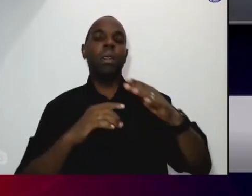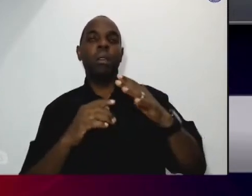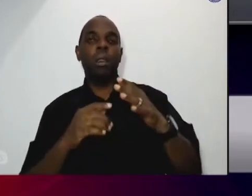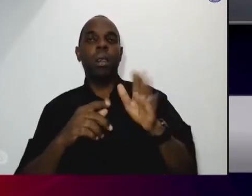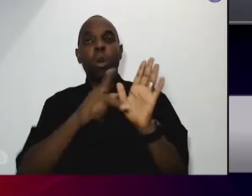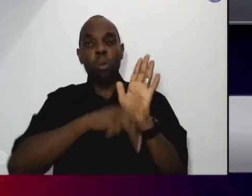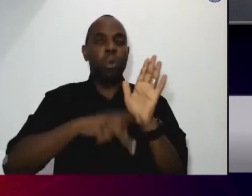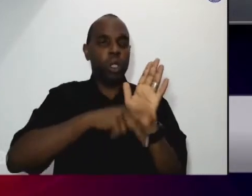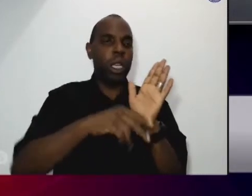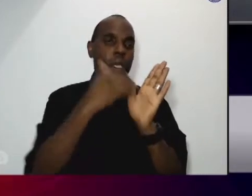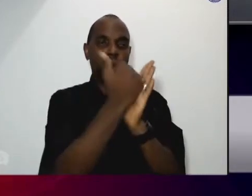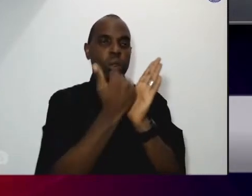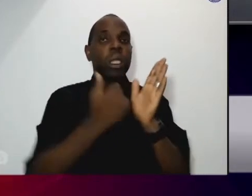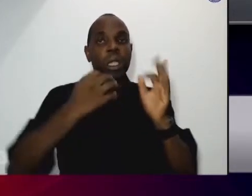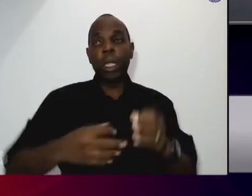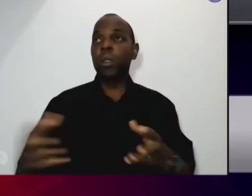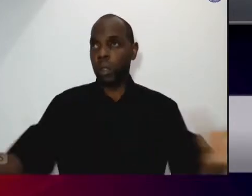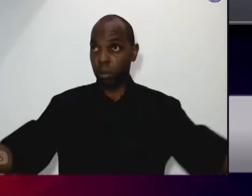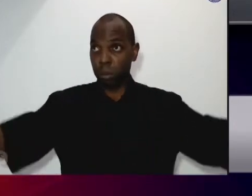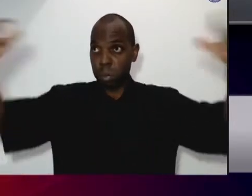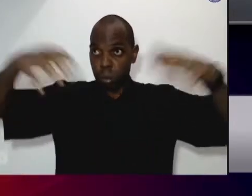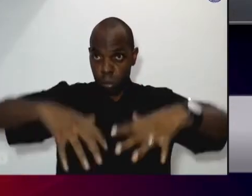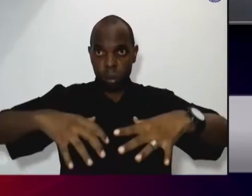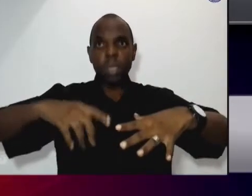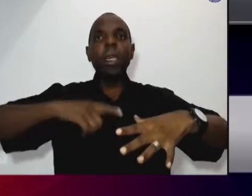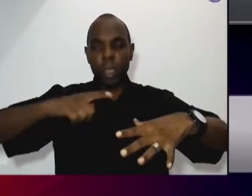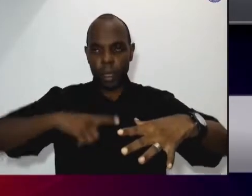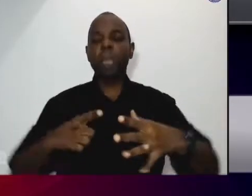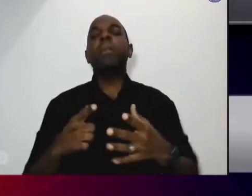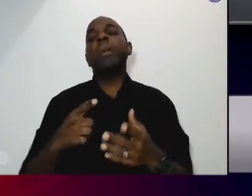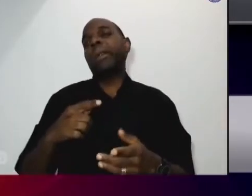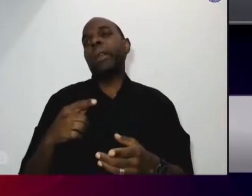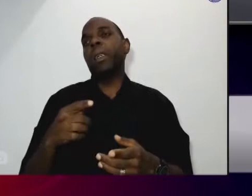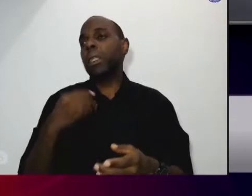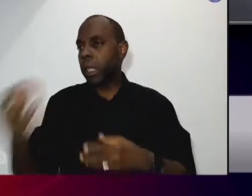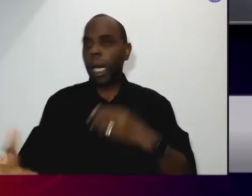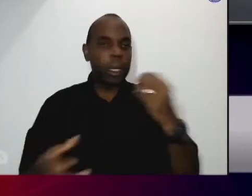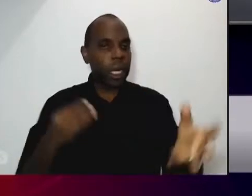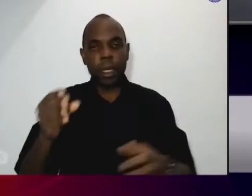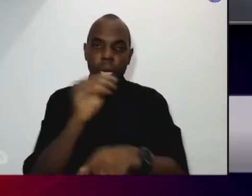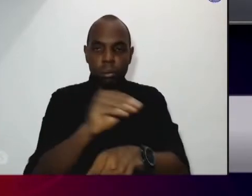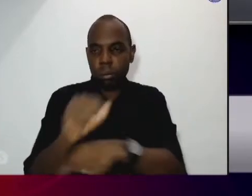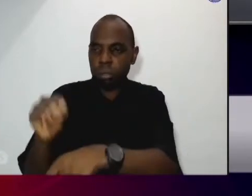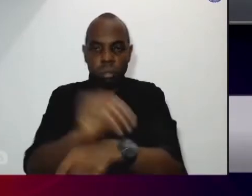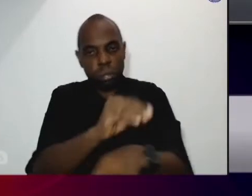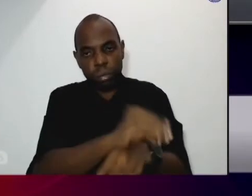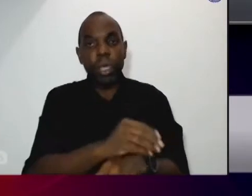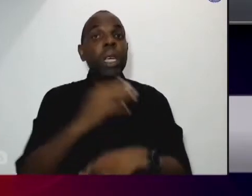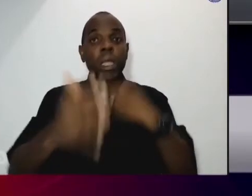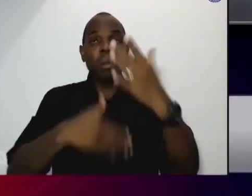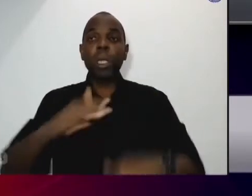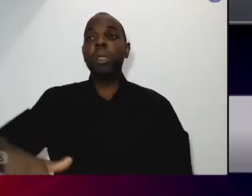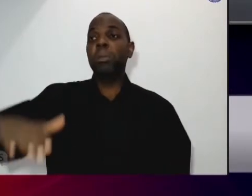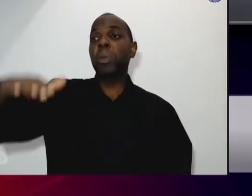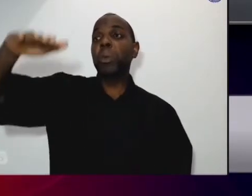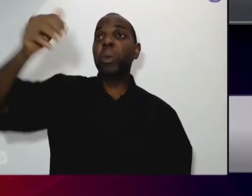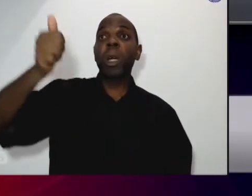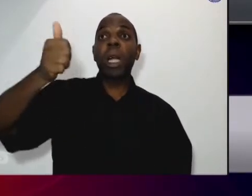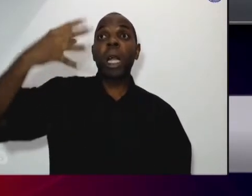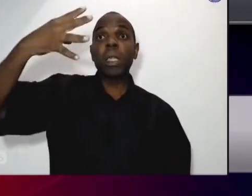dentro e dá comida e depois com 14 anos a gente solta na rua de novo e não cuida mais dela.